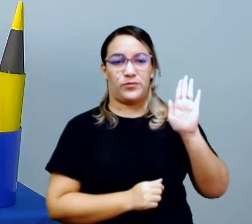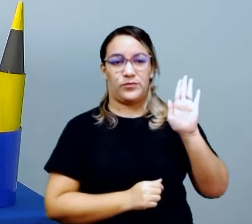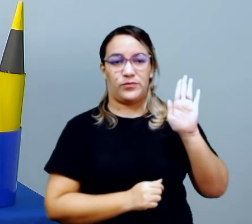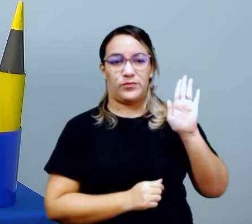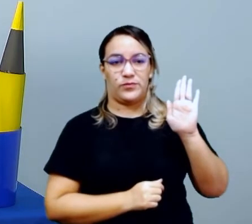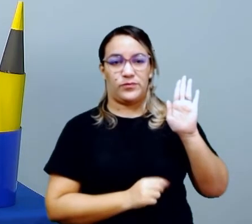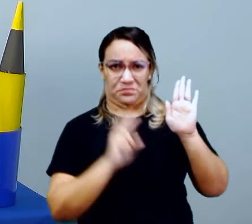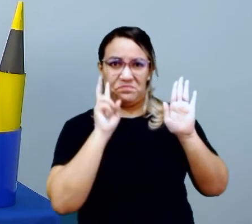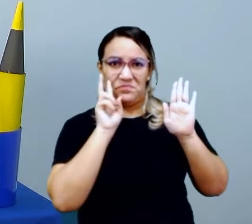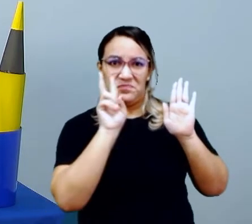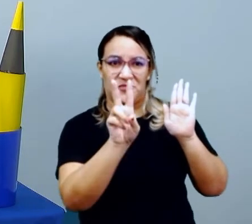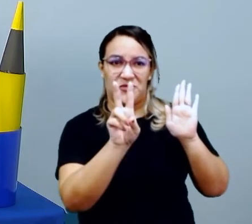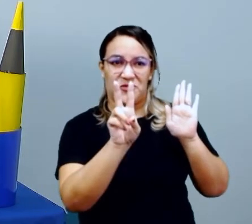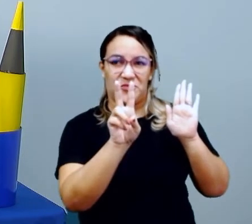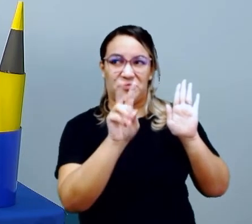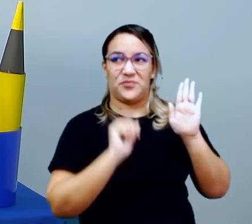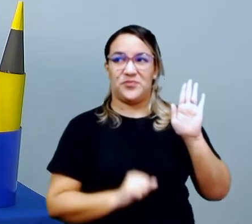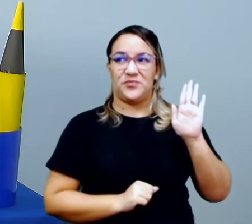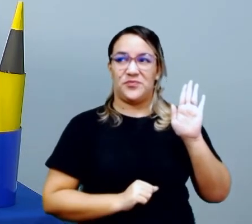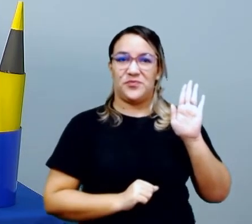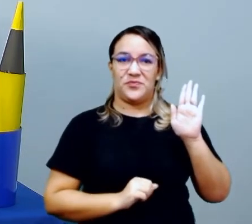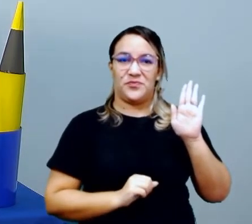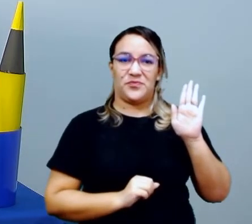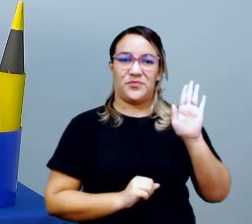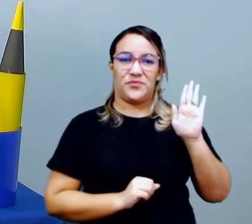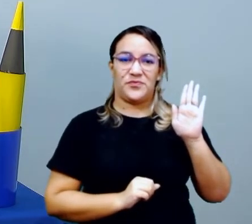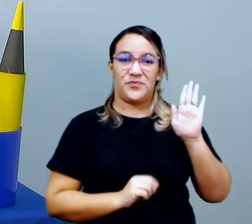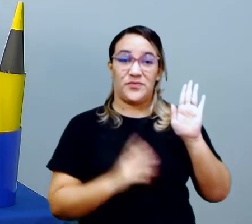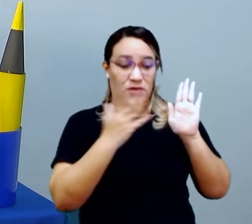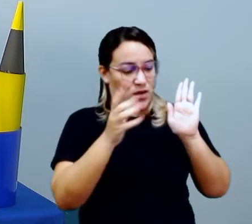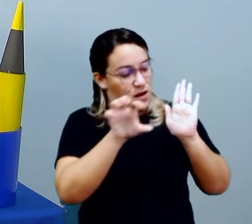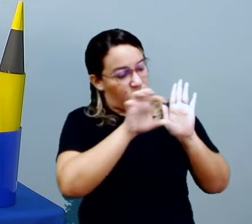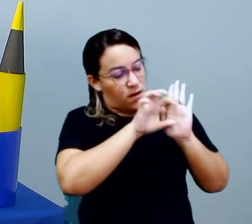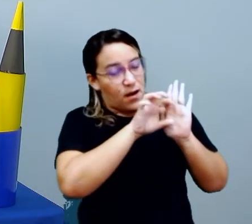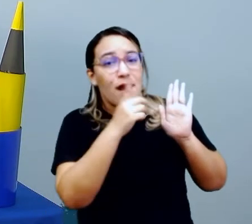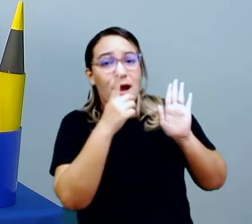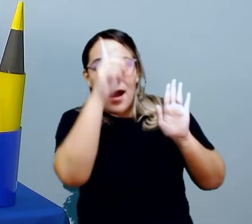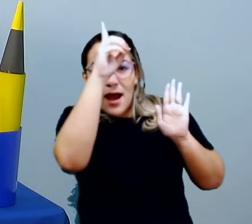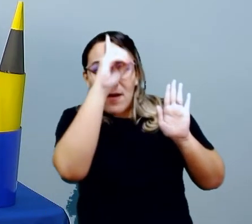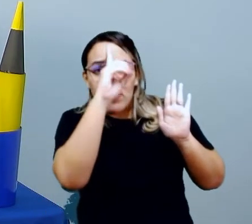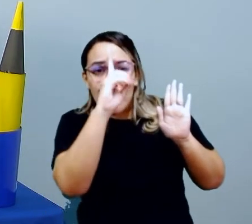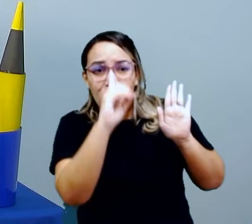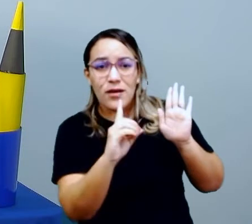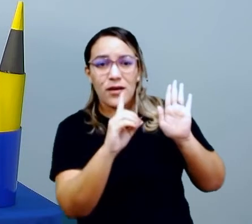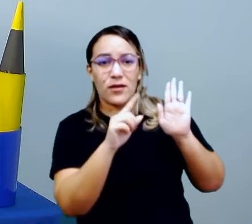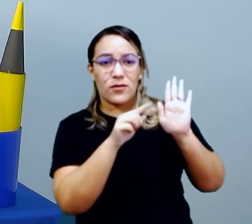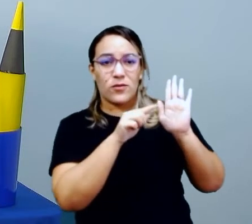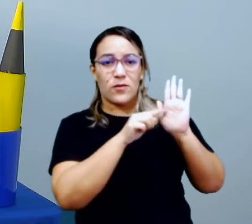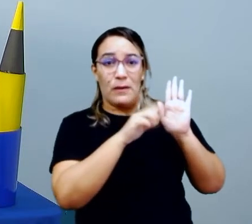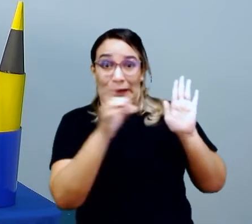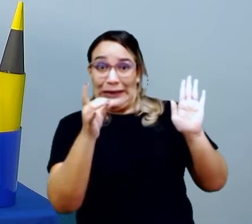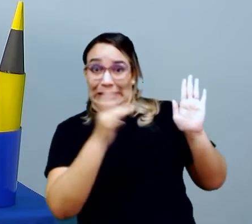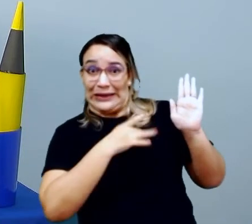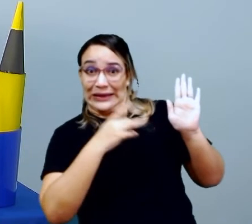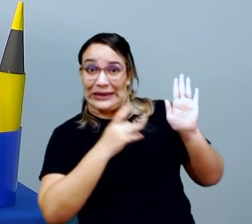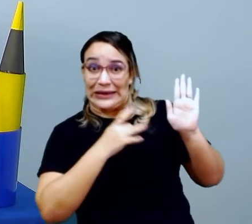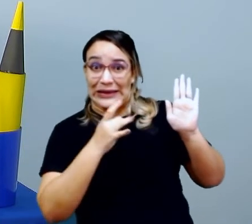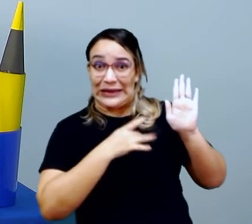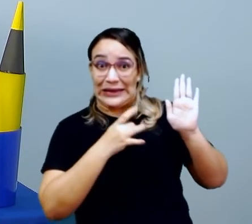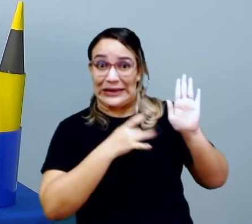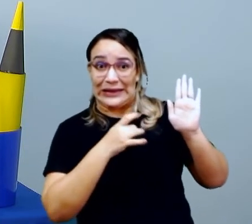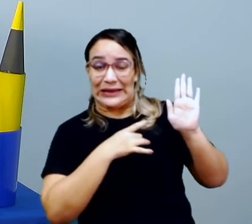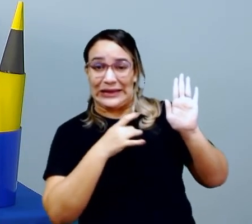Olha só, ok? Aqui a gente vai fazer com medo, tá?